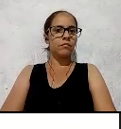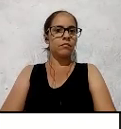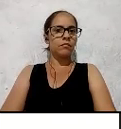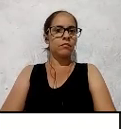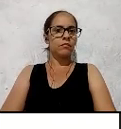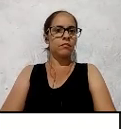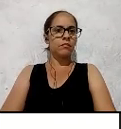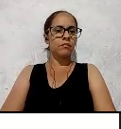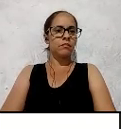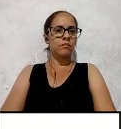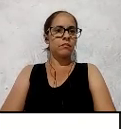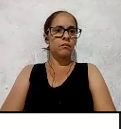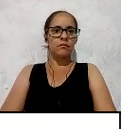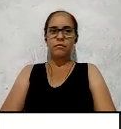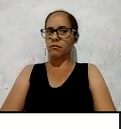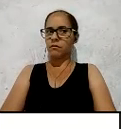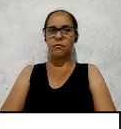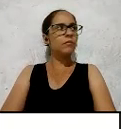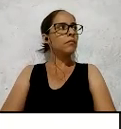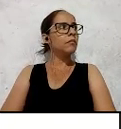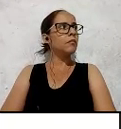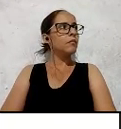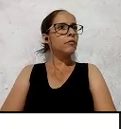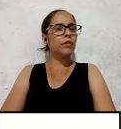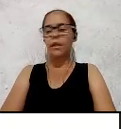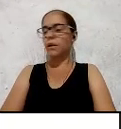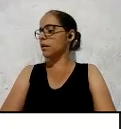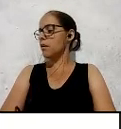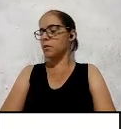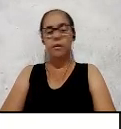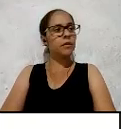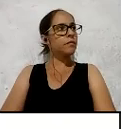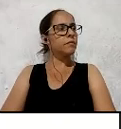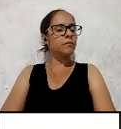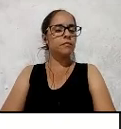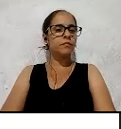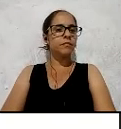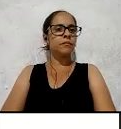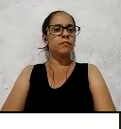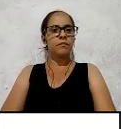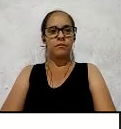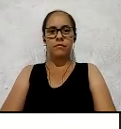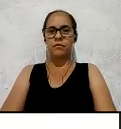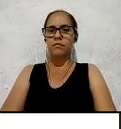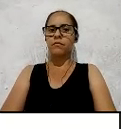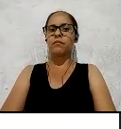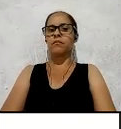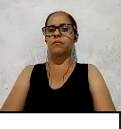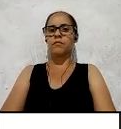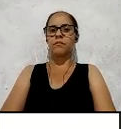colocam para a escola, para o sistema educacional, desafios e problemas